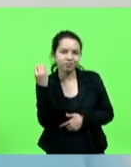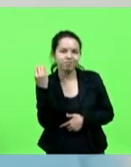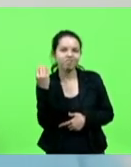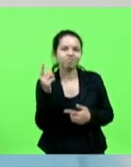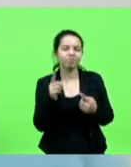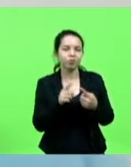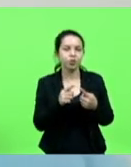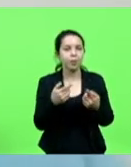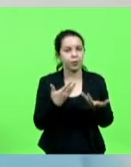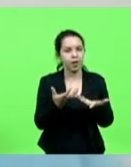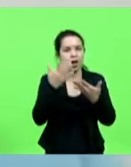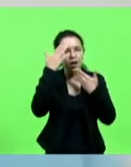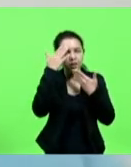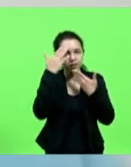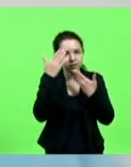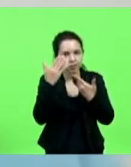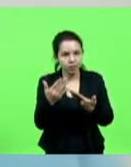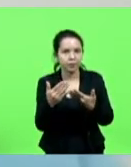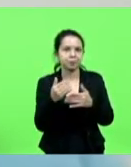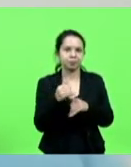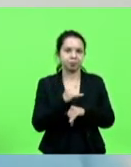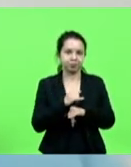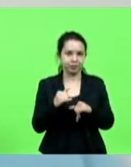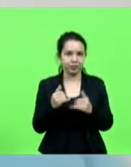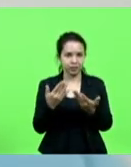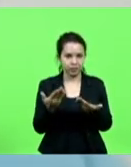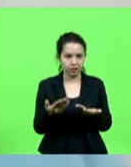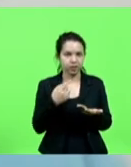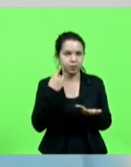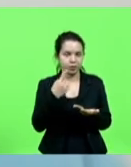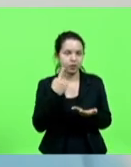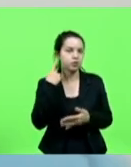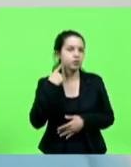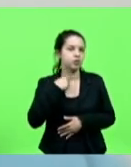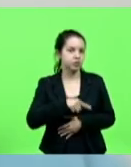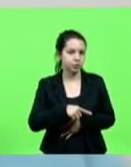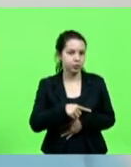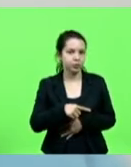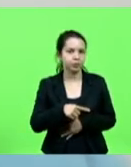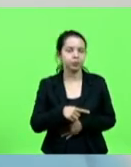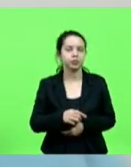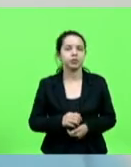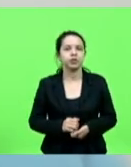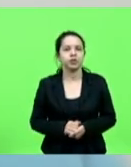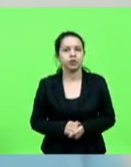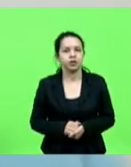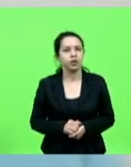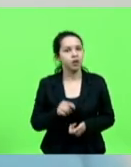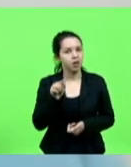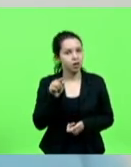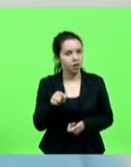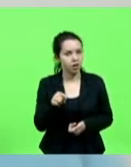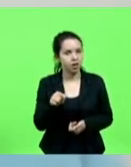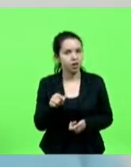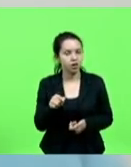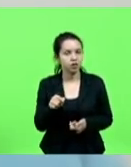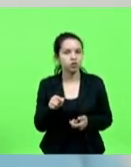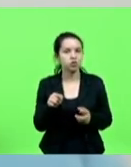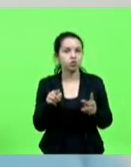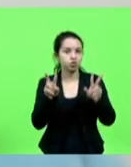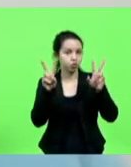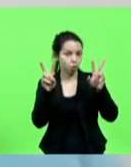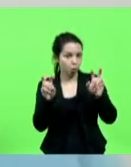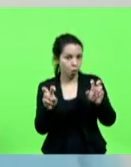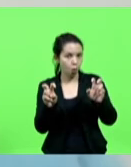agradecer a manifestação do deputado Silvio, que, nesse sentido, também traz aqui